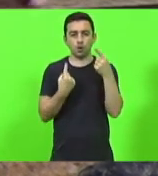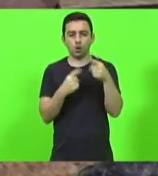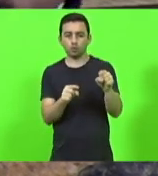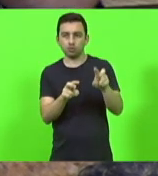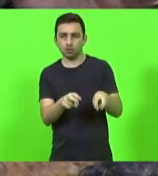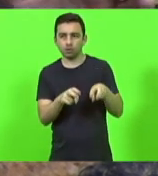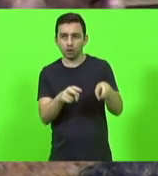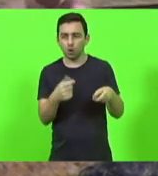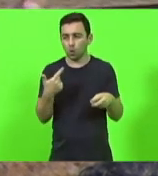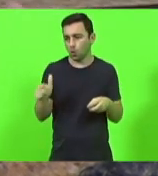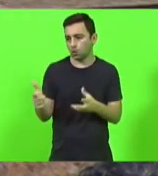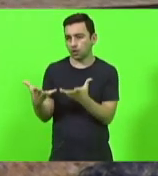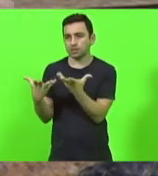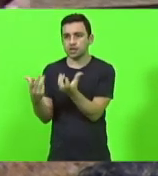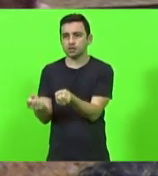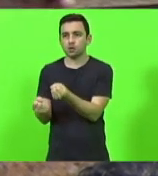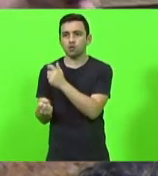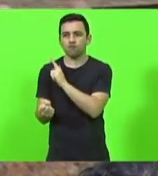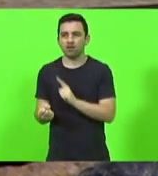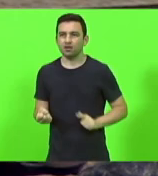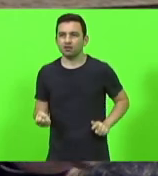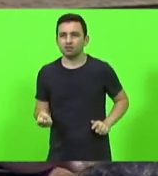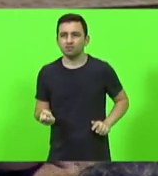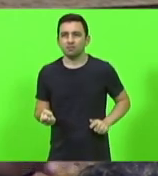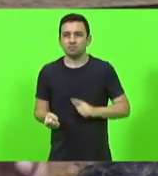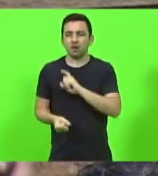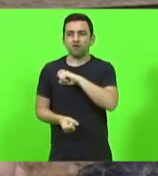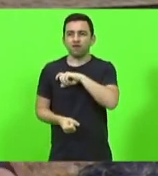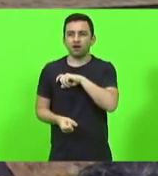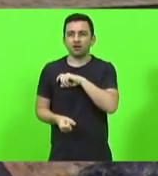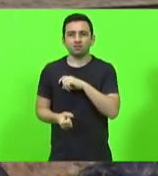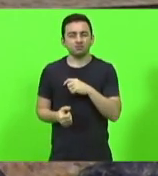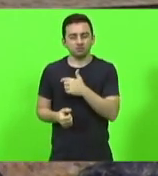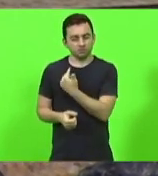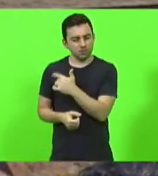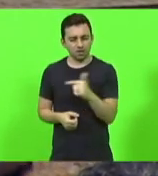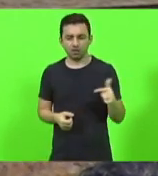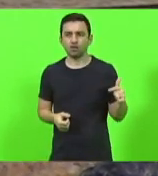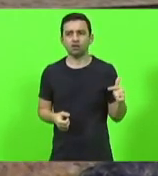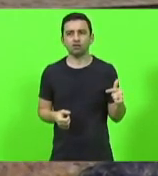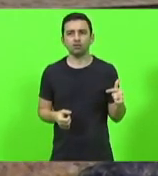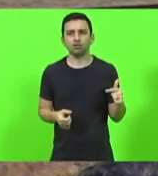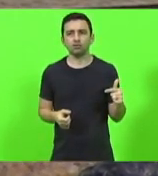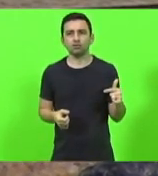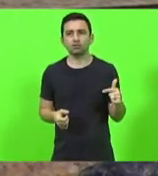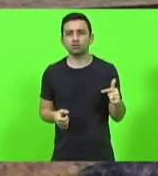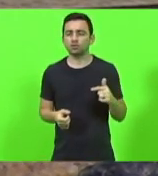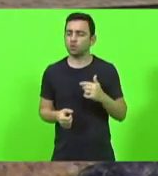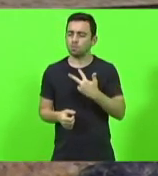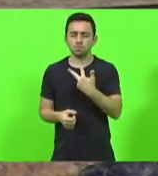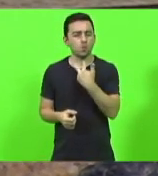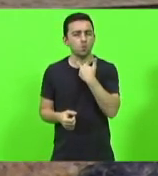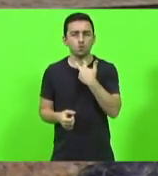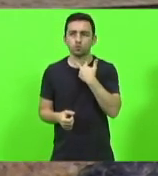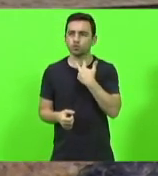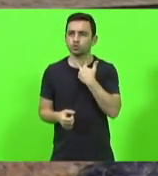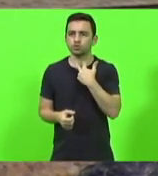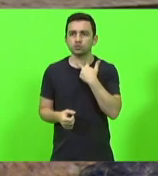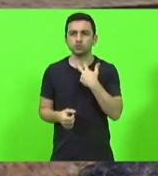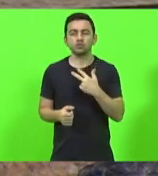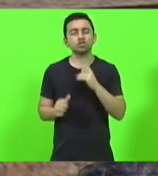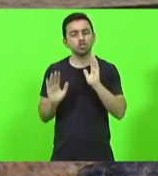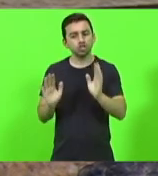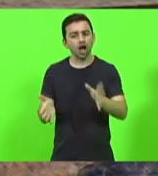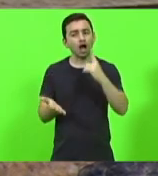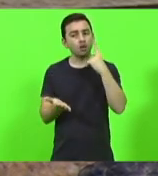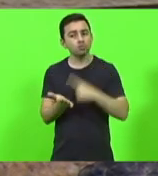outros a favor do governo, também malvados. Isso não vai acontecer. Isso não vai acontecer. Foi o combinado.